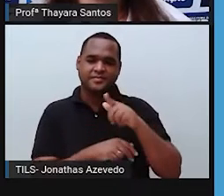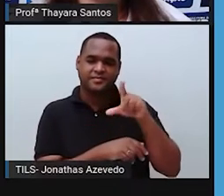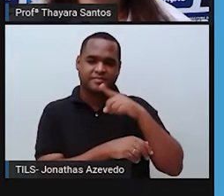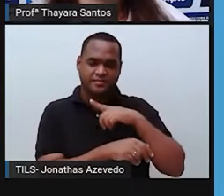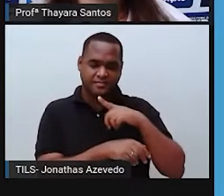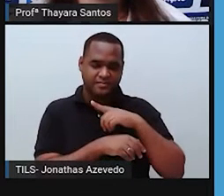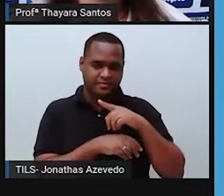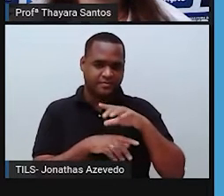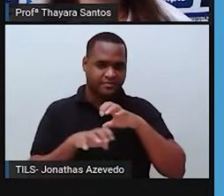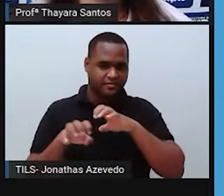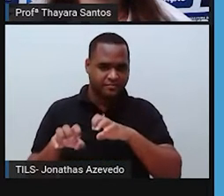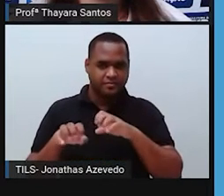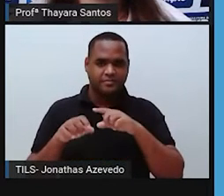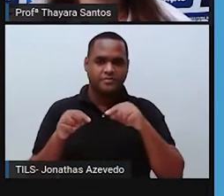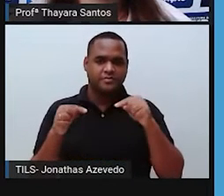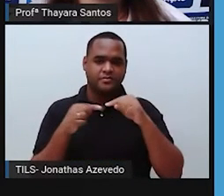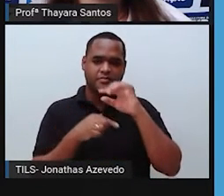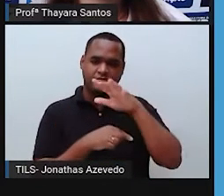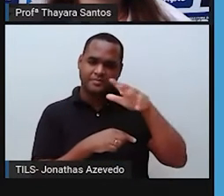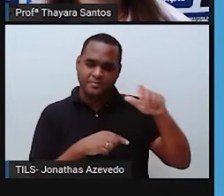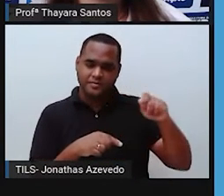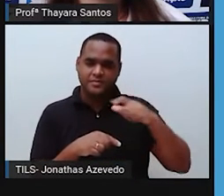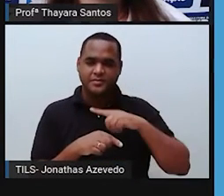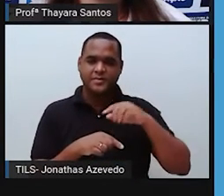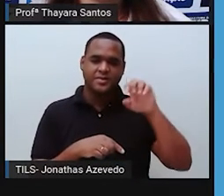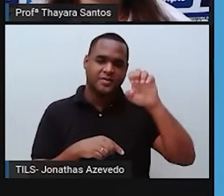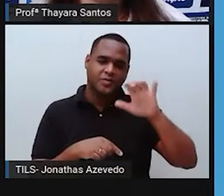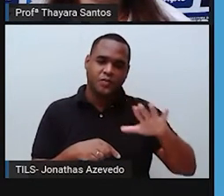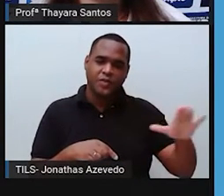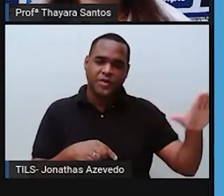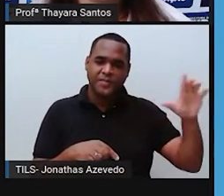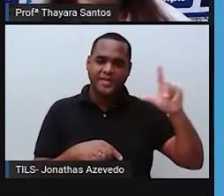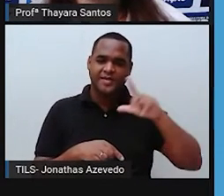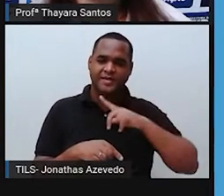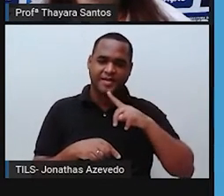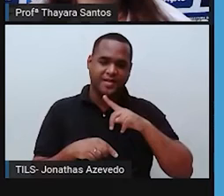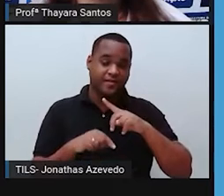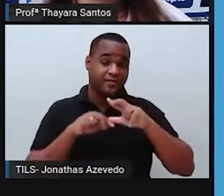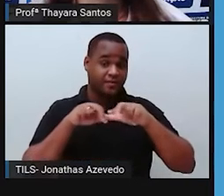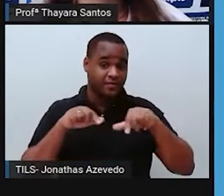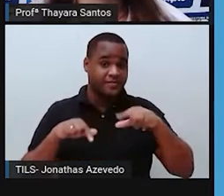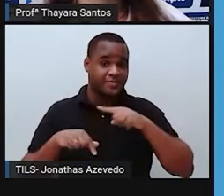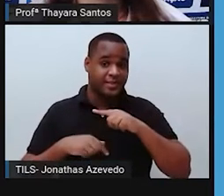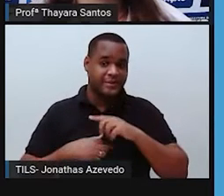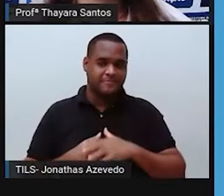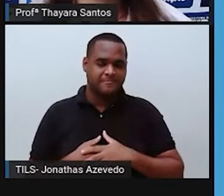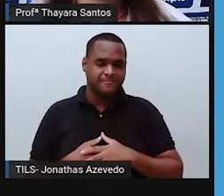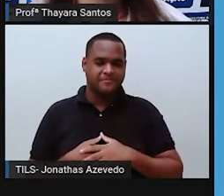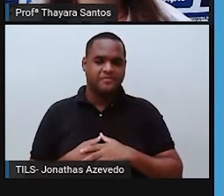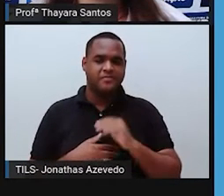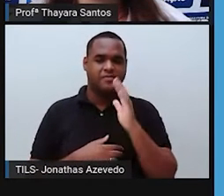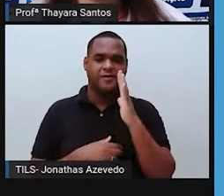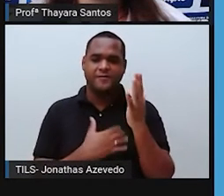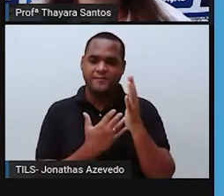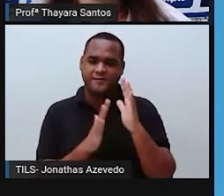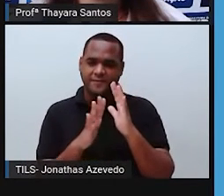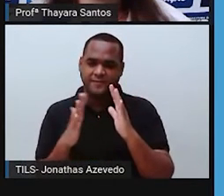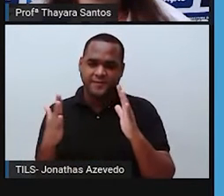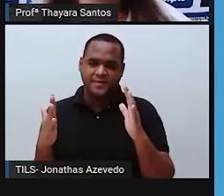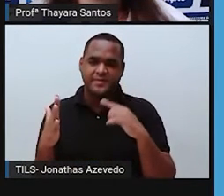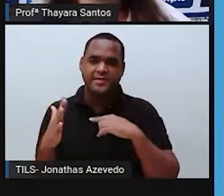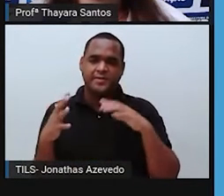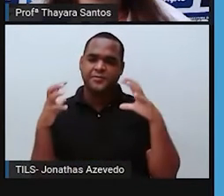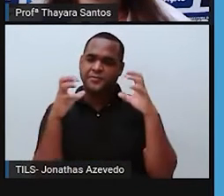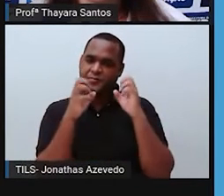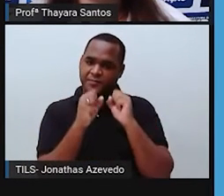existem aqui na África, também na Europa tem desertos. Floresta temperada, esse verde mais